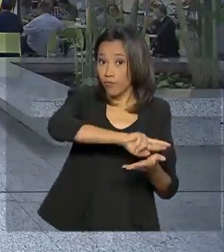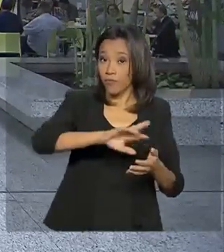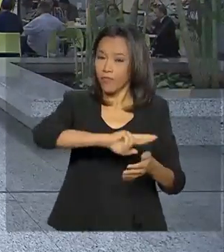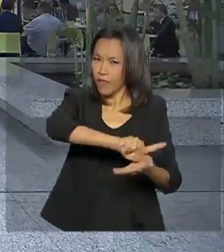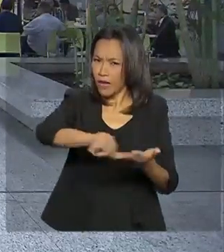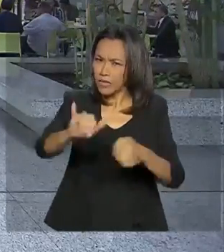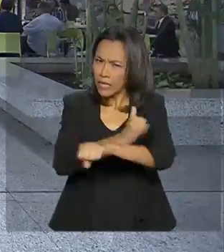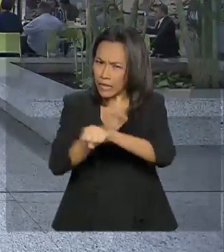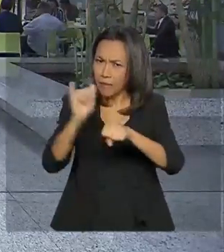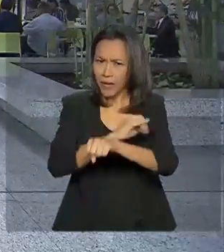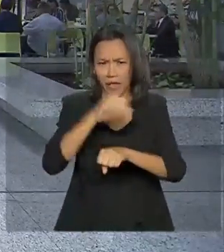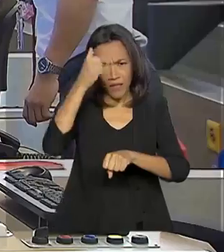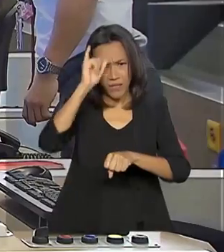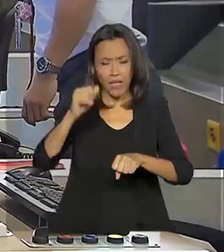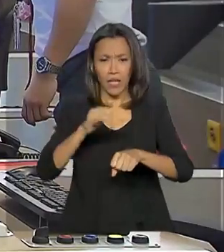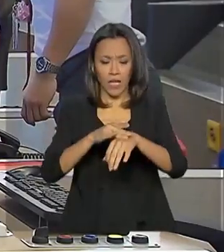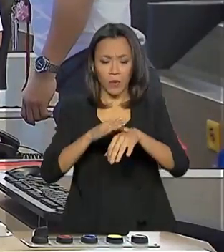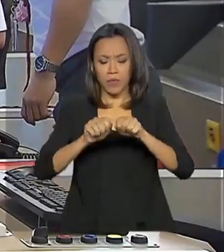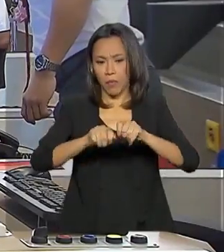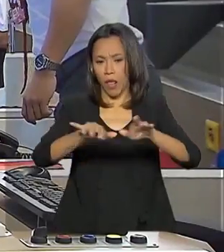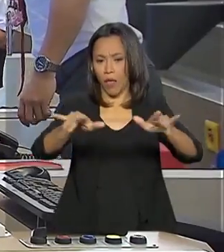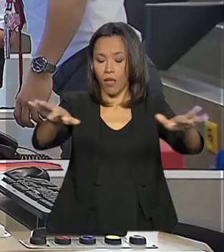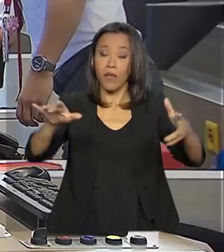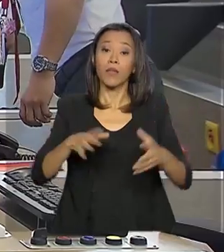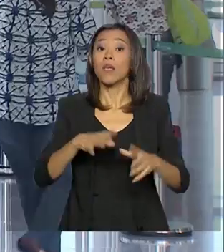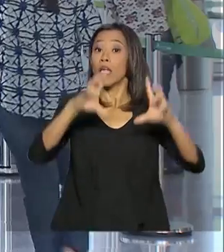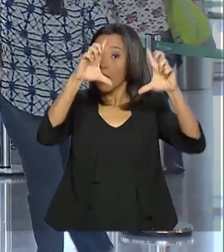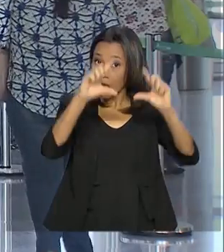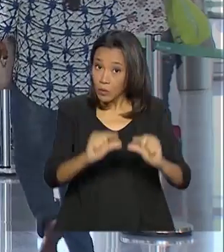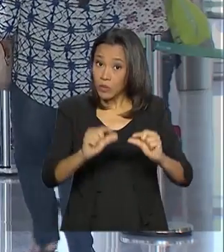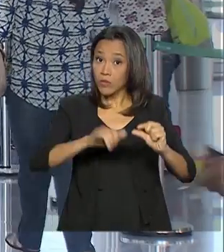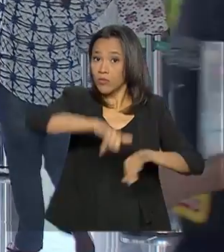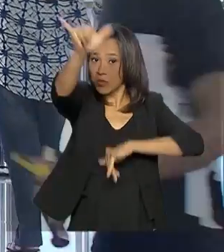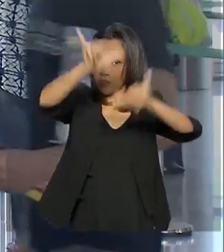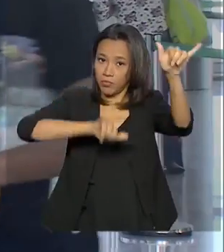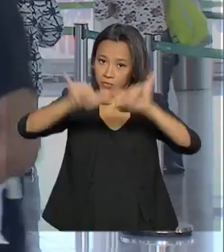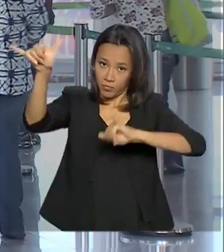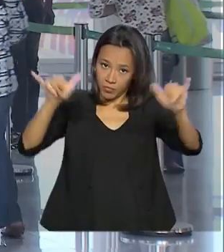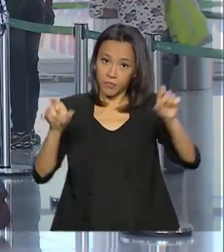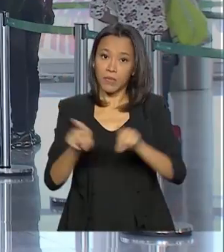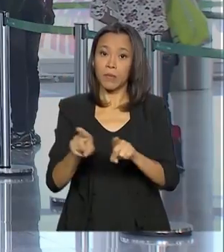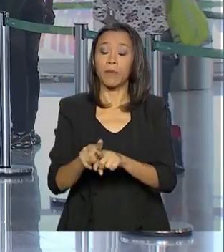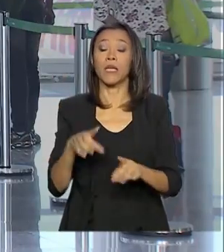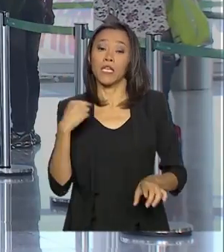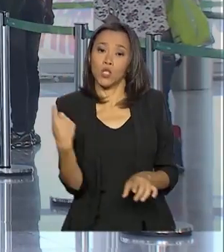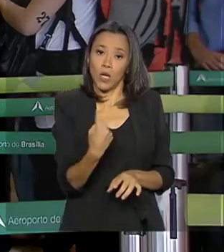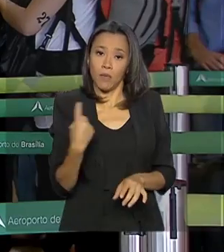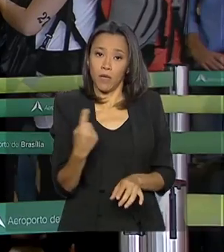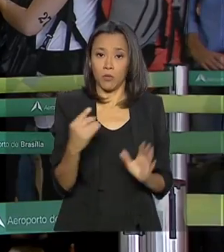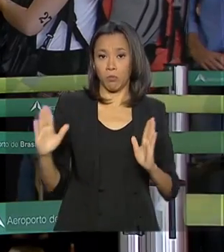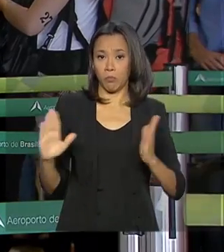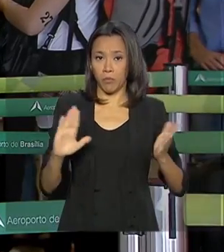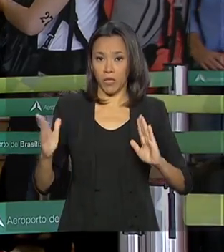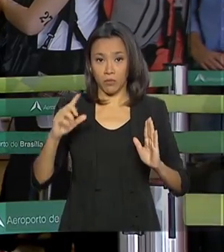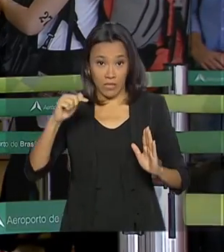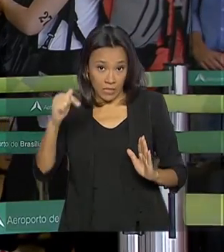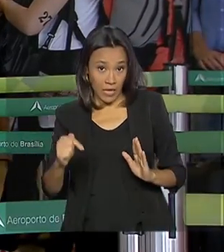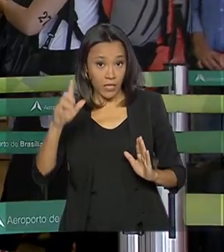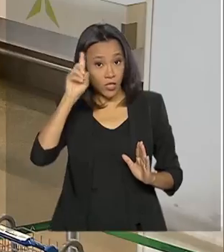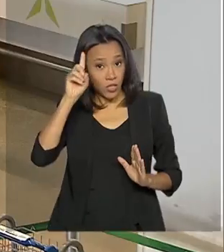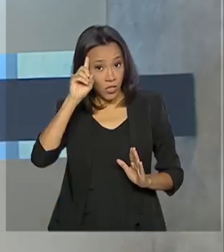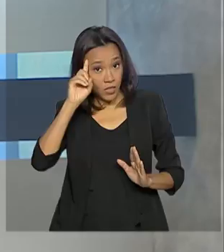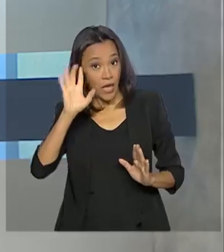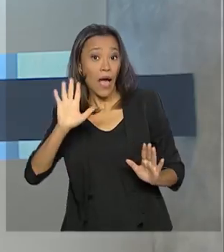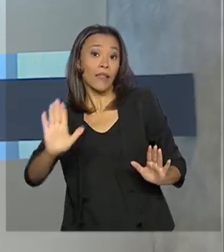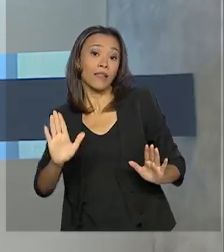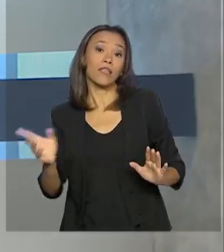da doença, como a redução de viagens internacionais a serviço e isolamento por 7 dias, a contar da data do retorno ao